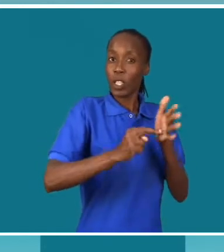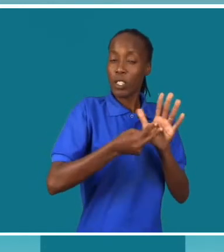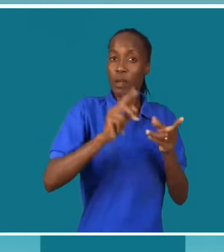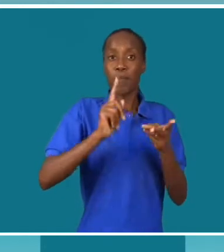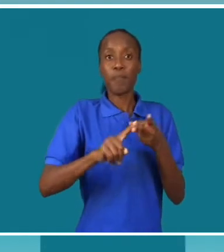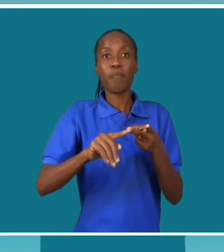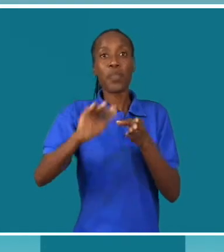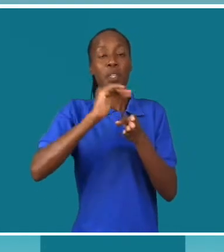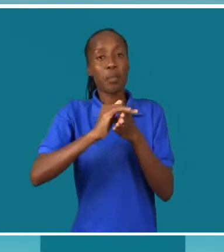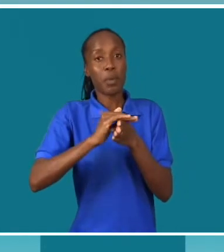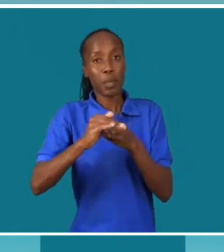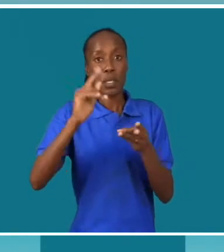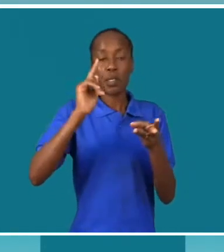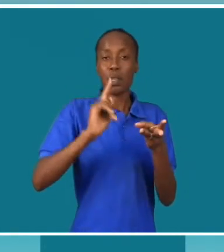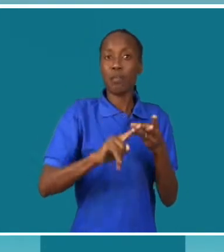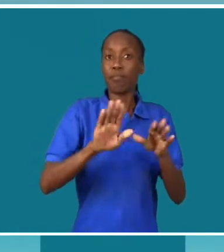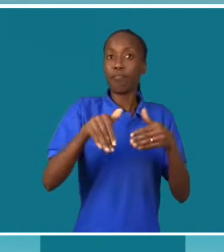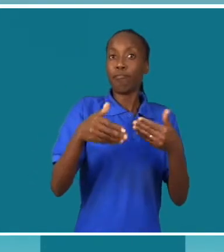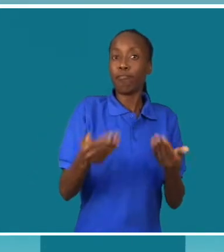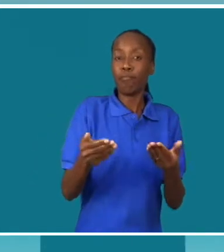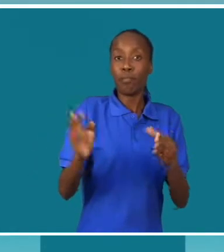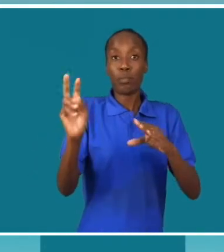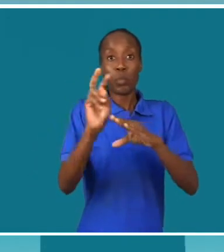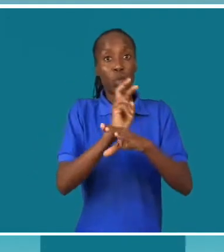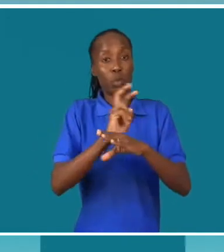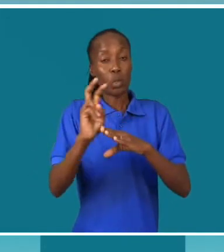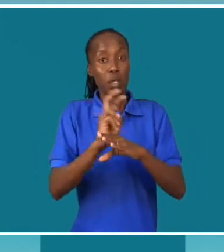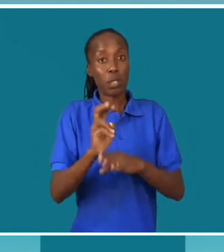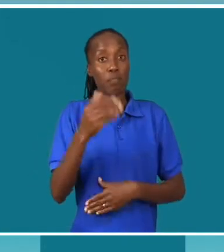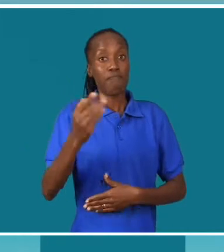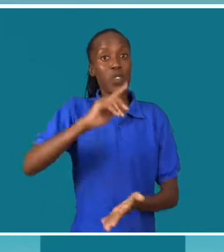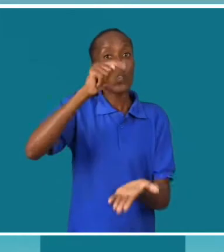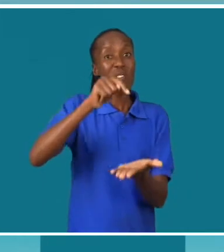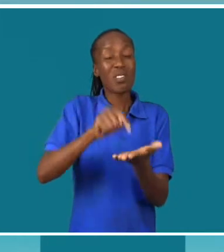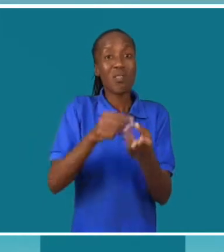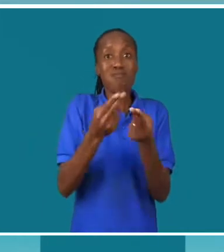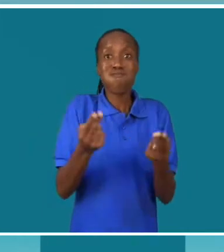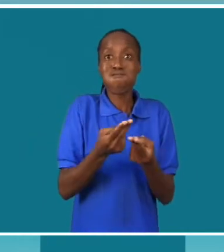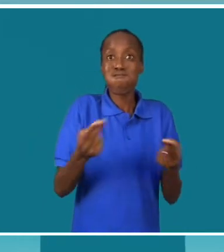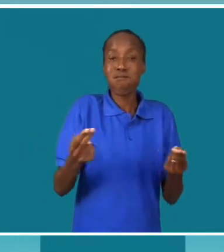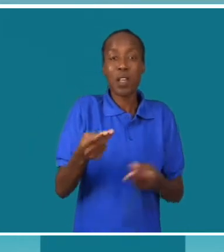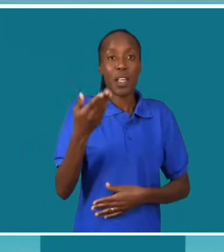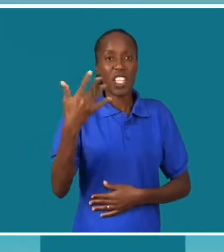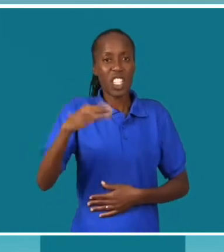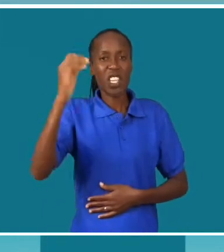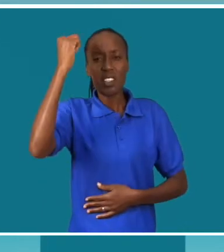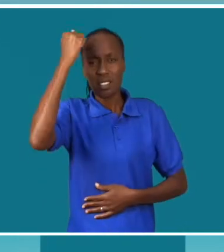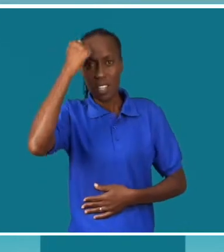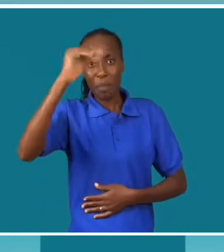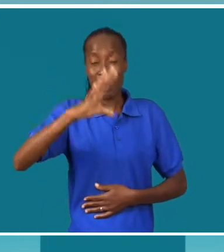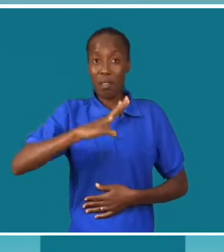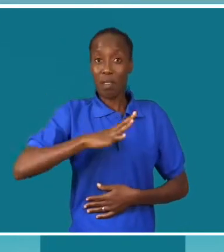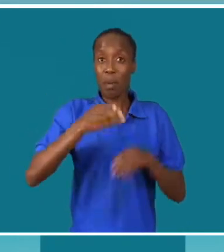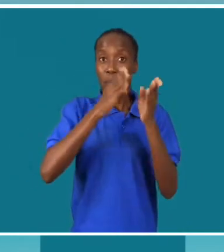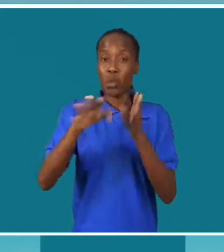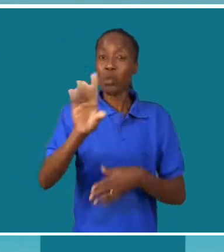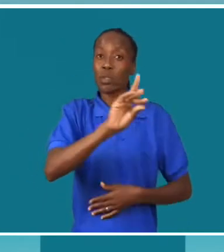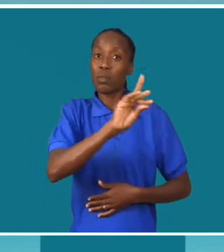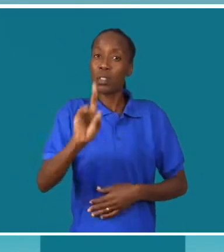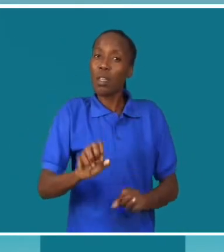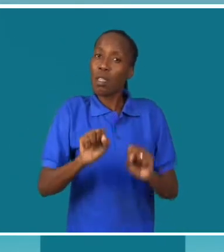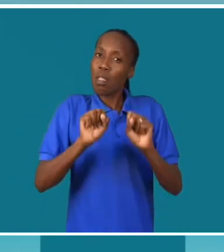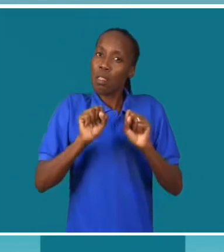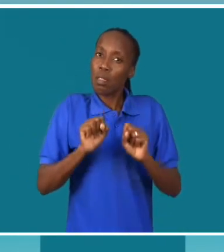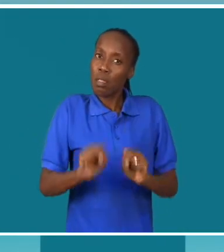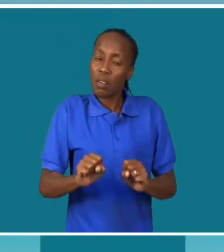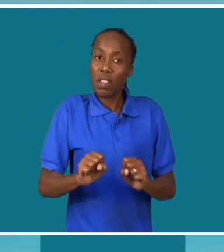a própria implementação, a própria monitoria. Os centros de reassentamento, sabemos que tem lá pessoas com deficiência, é preciso